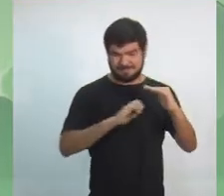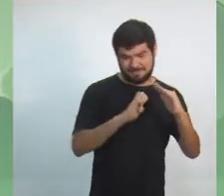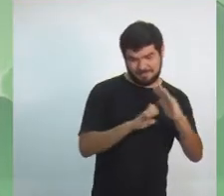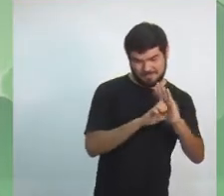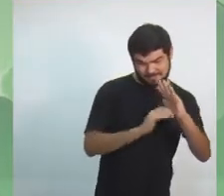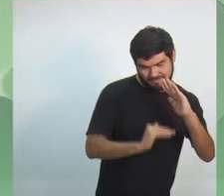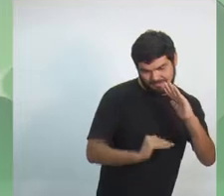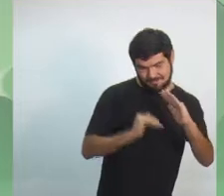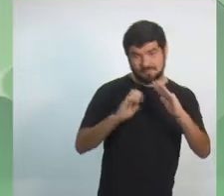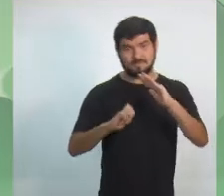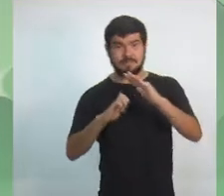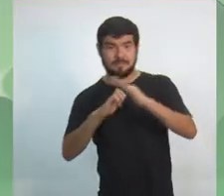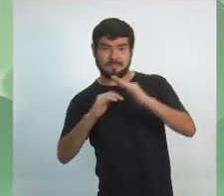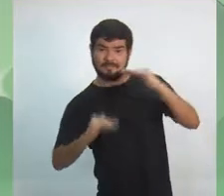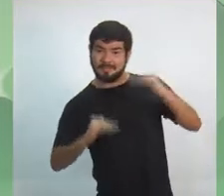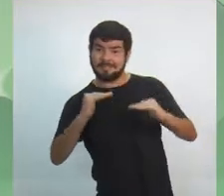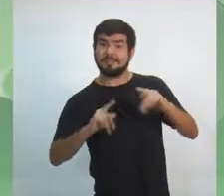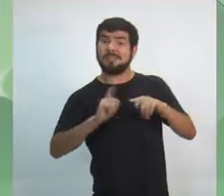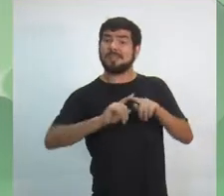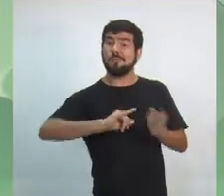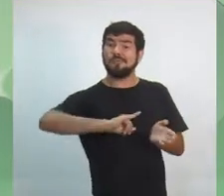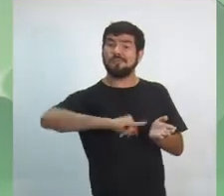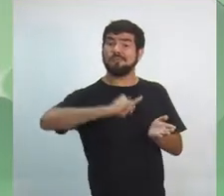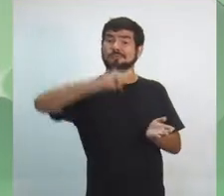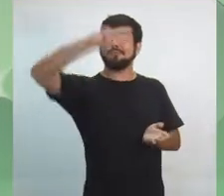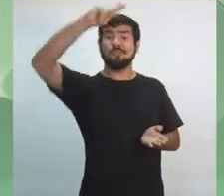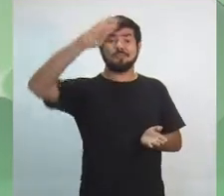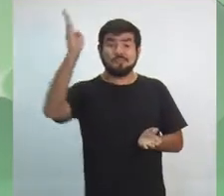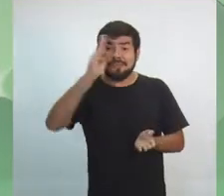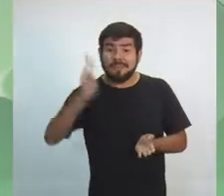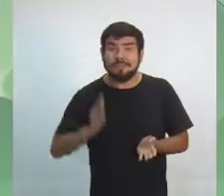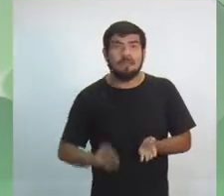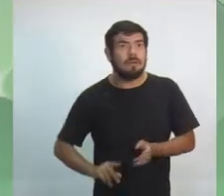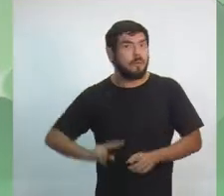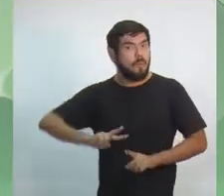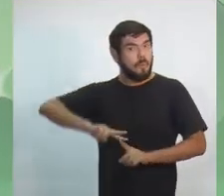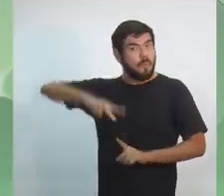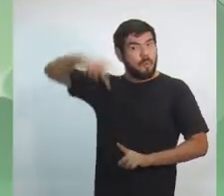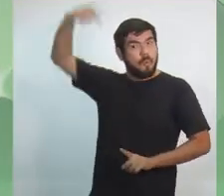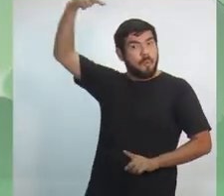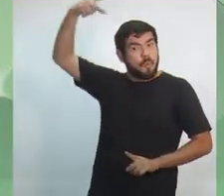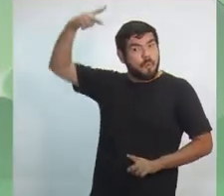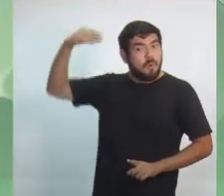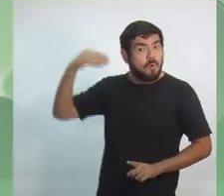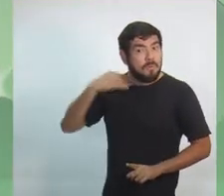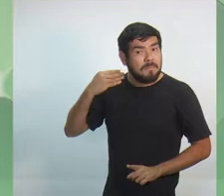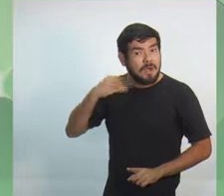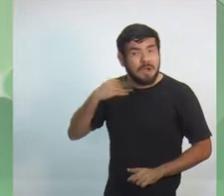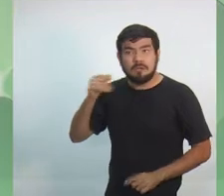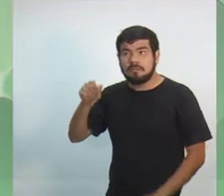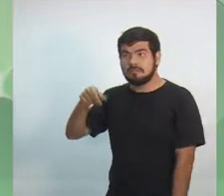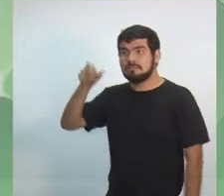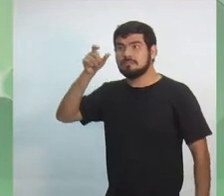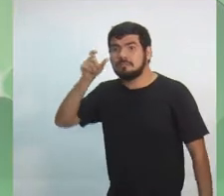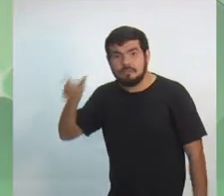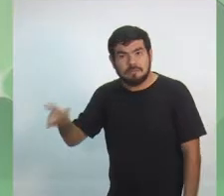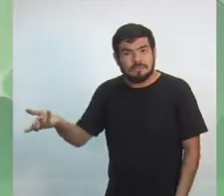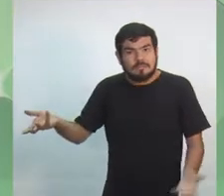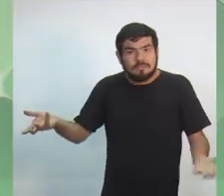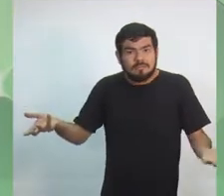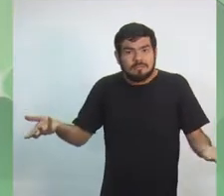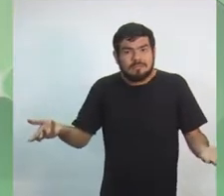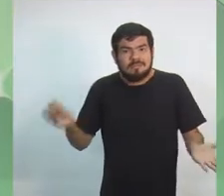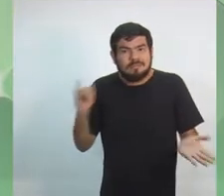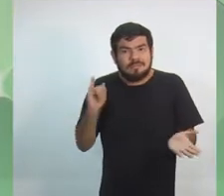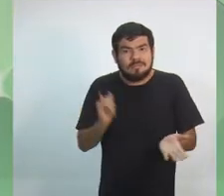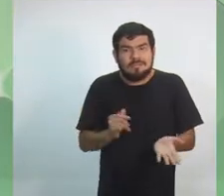escorçante, não dá para você fazer empréstimo em banco. É preciso, então, que o estado financie esse desenvolvimento econômico. São medidas